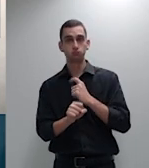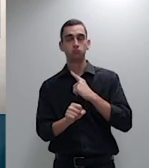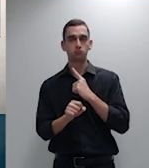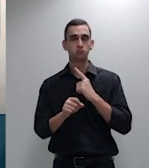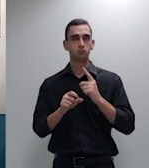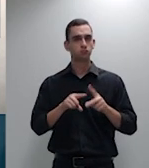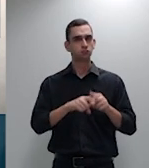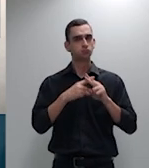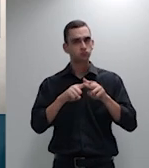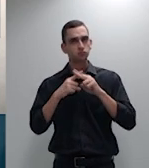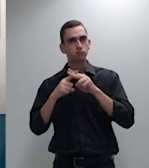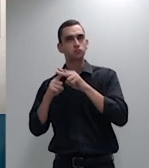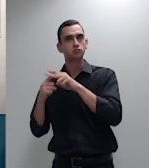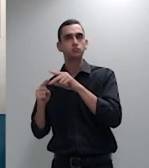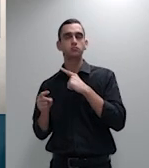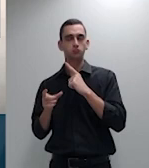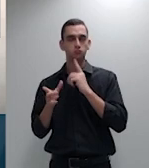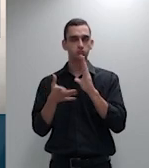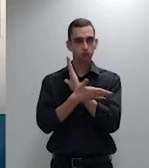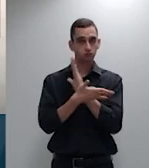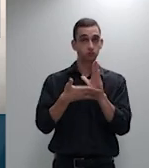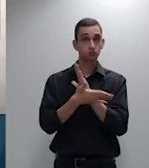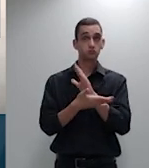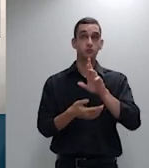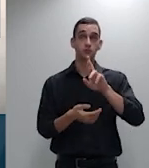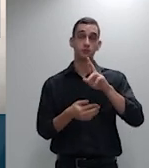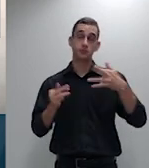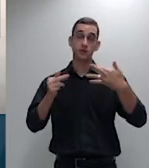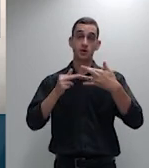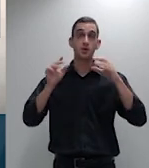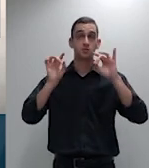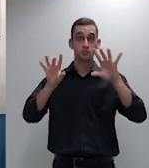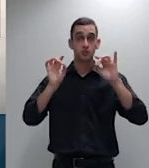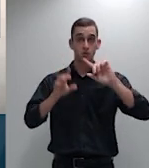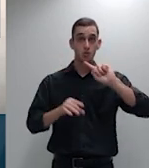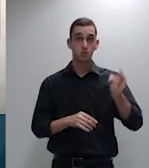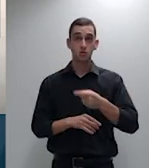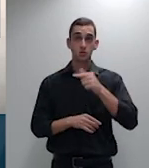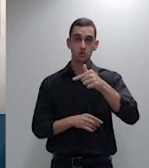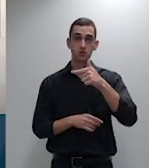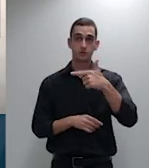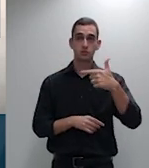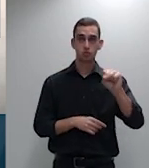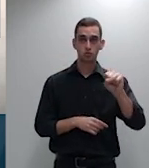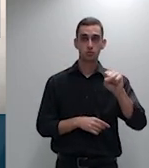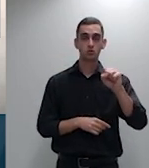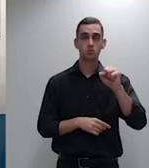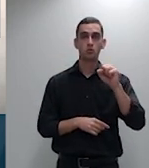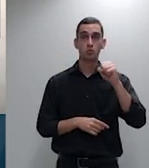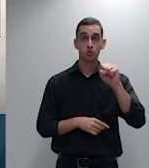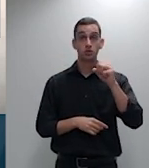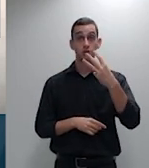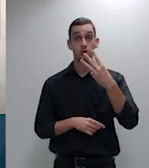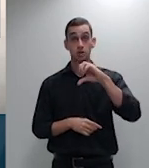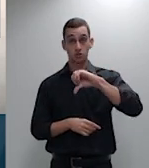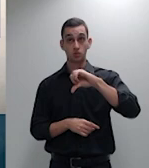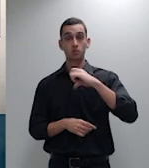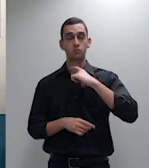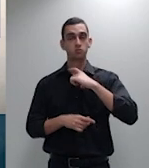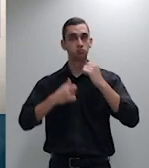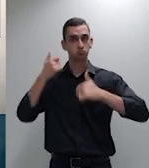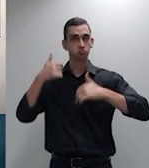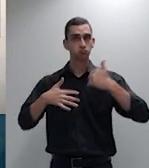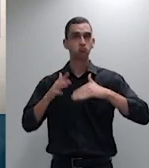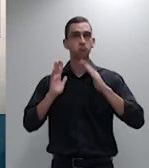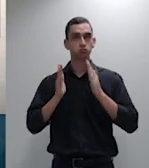RESP 1.728.839 também afetado a este tema o tribunal de